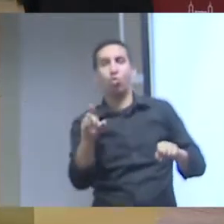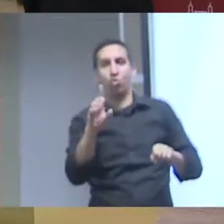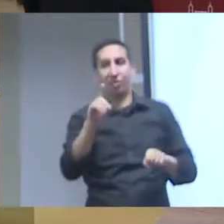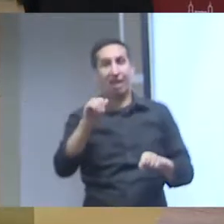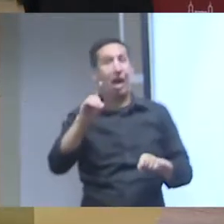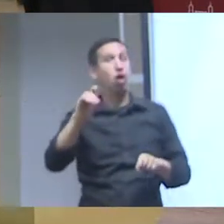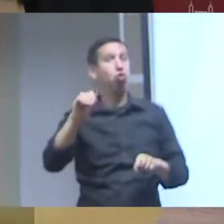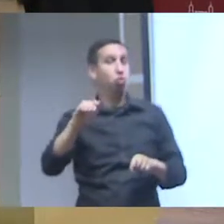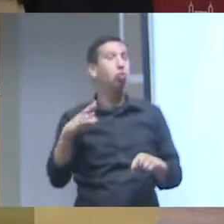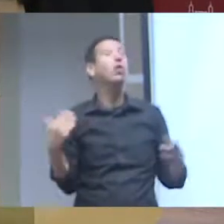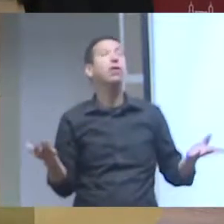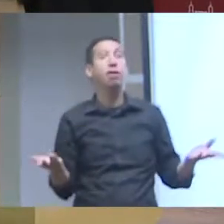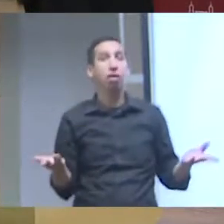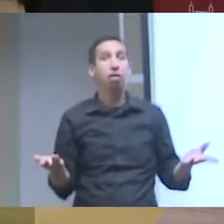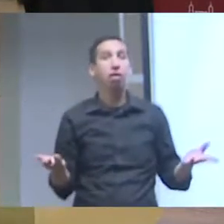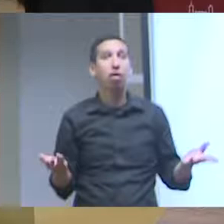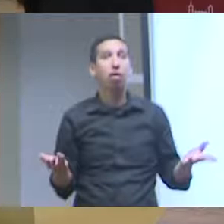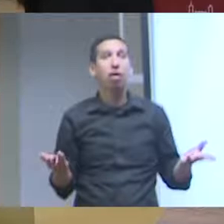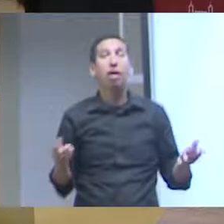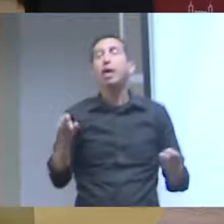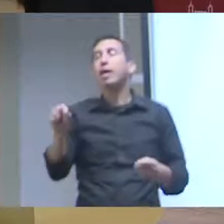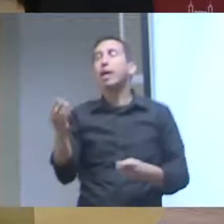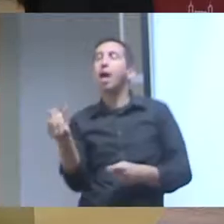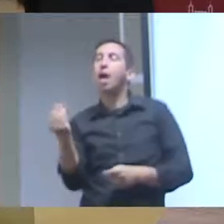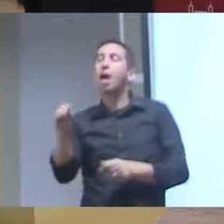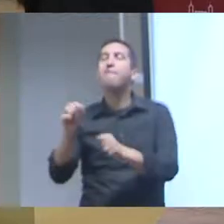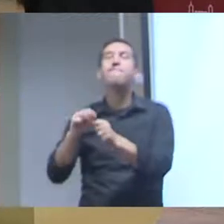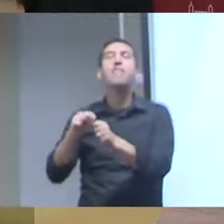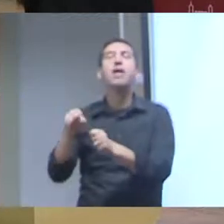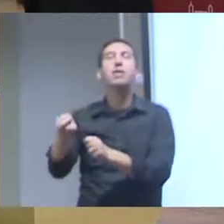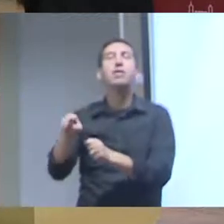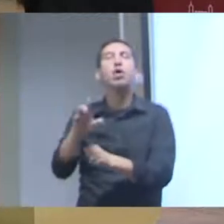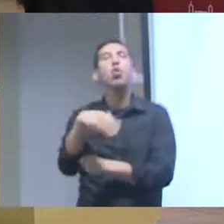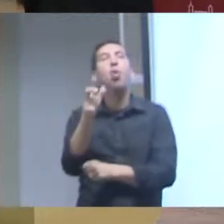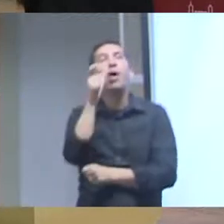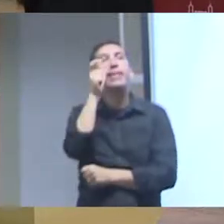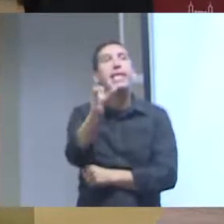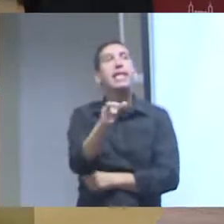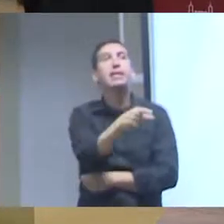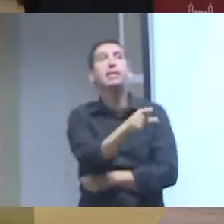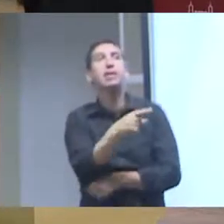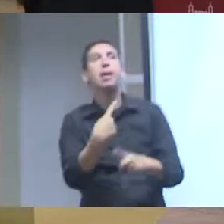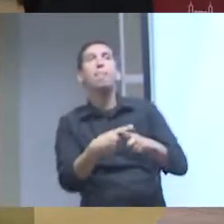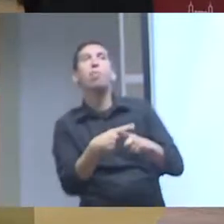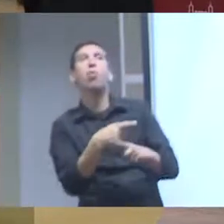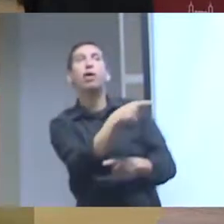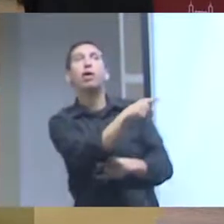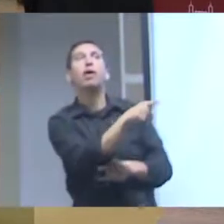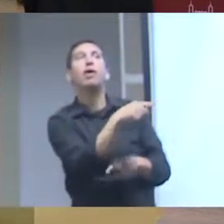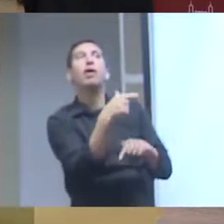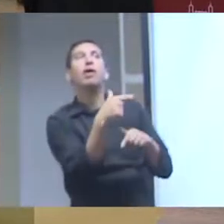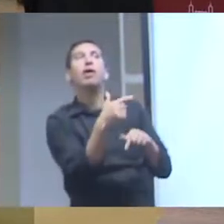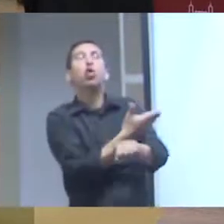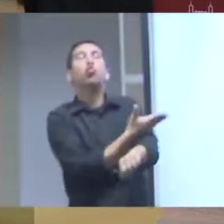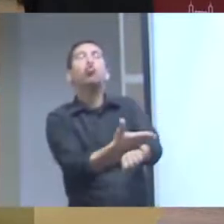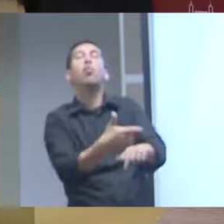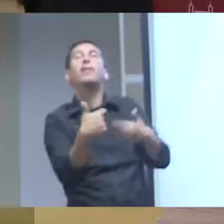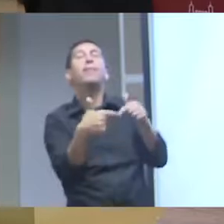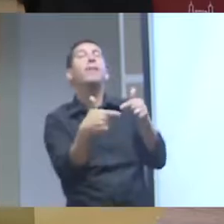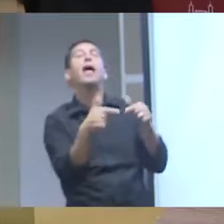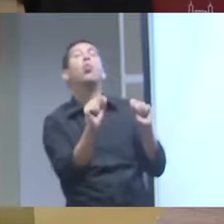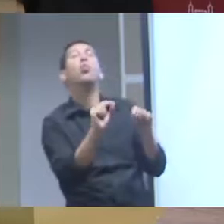interesses por trás dele qual é tipo de coisa que ele costuma trabalhar porque é esse entorno que vai garantir visões